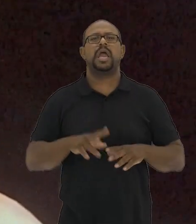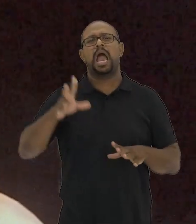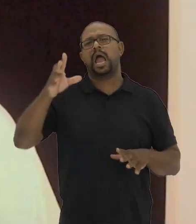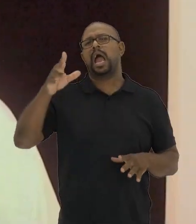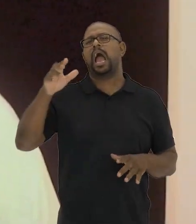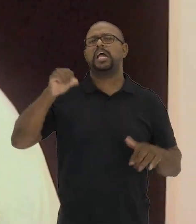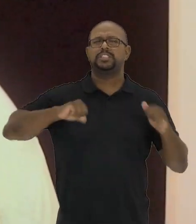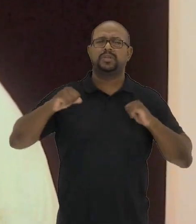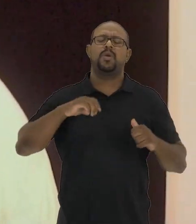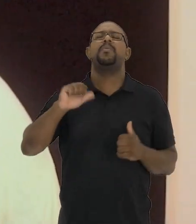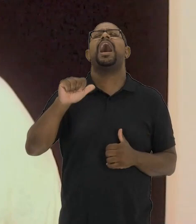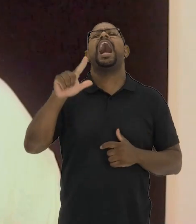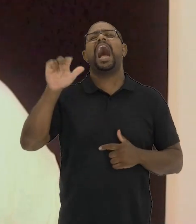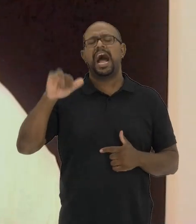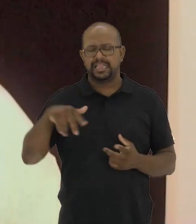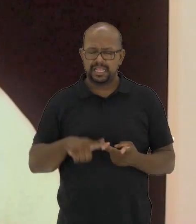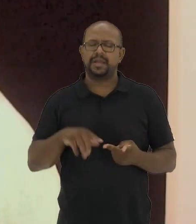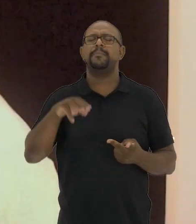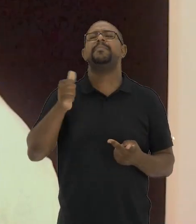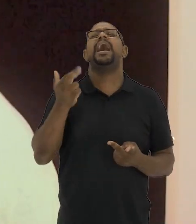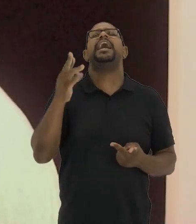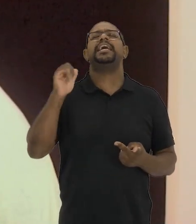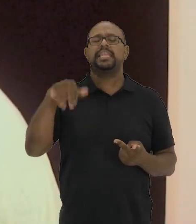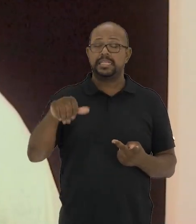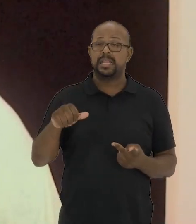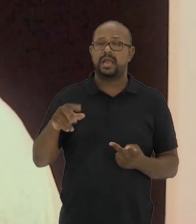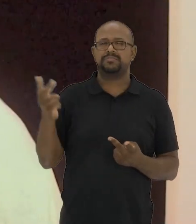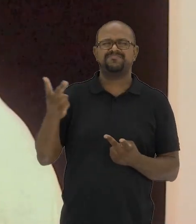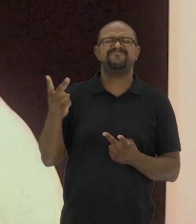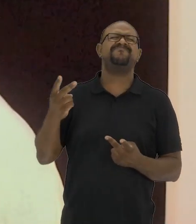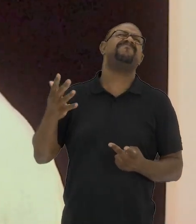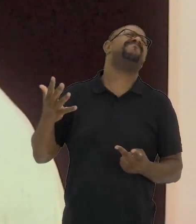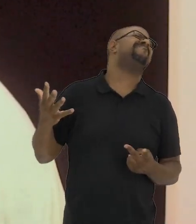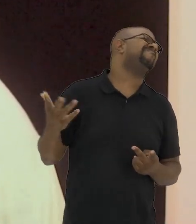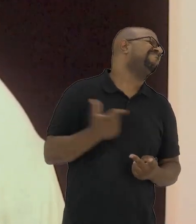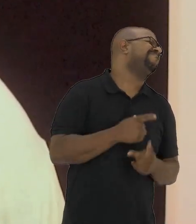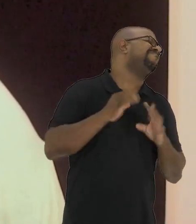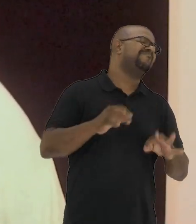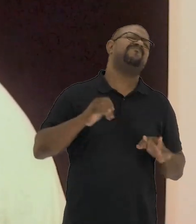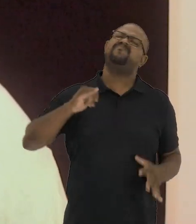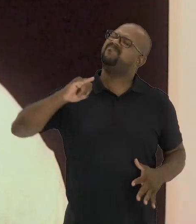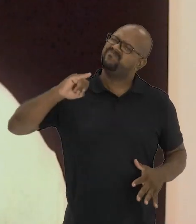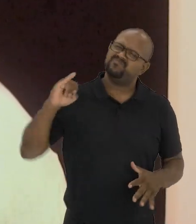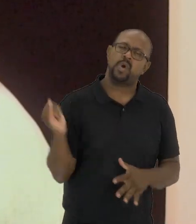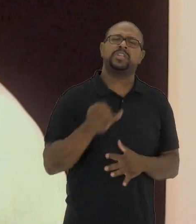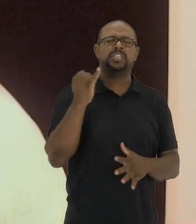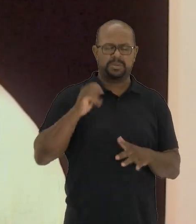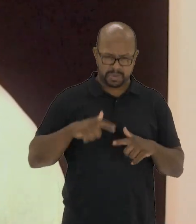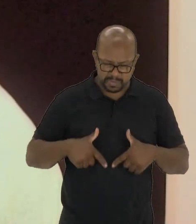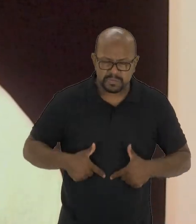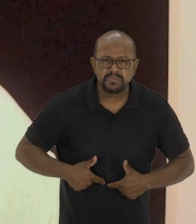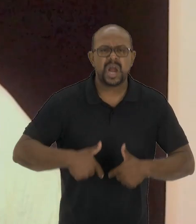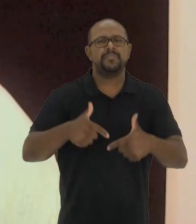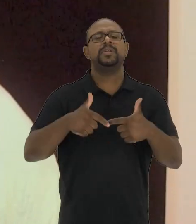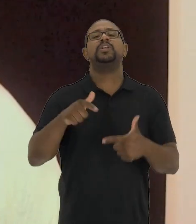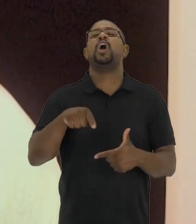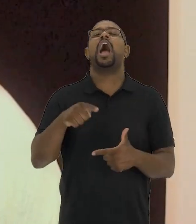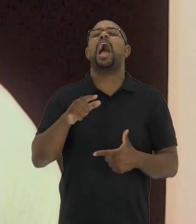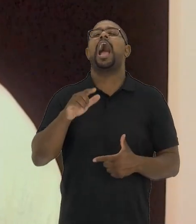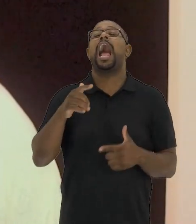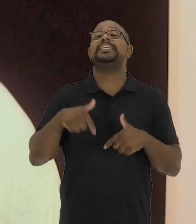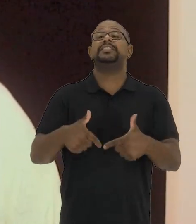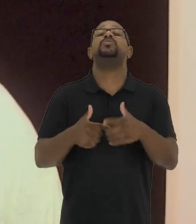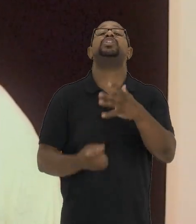Estados Unidos. Artistas como Alan Kaprov, Marina Abramovich, foram verdadeiros delimitadores de estéticas